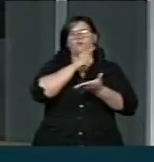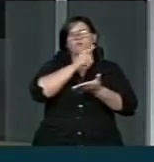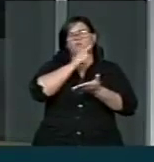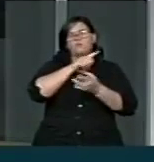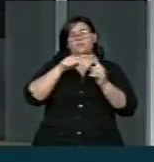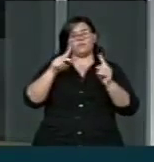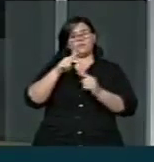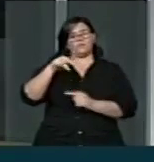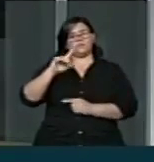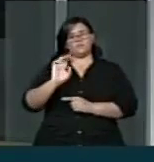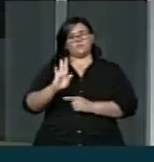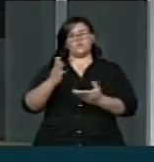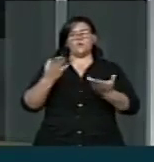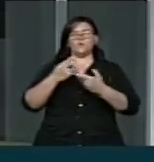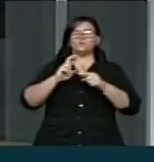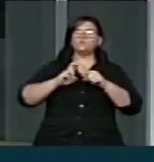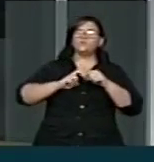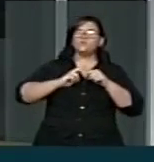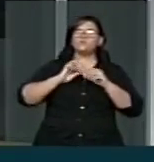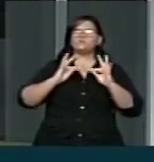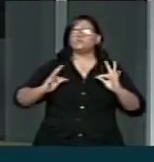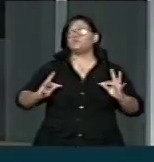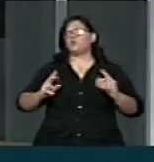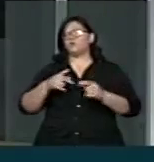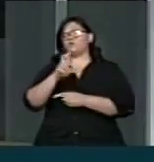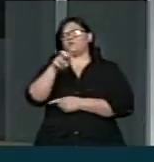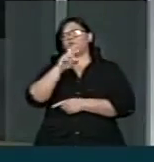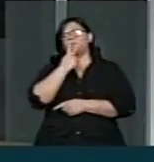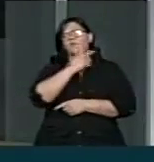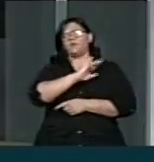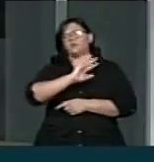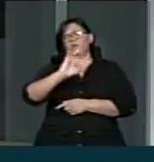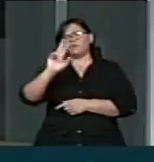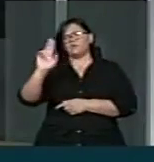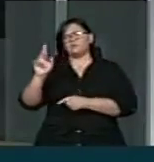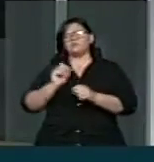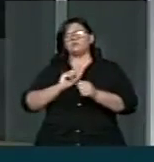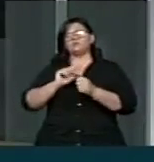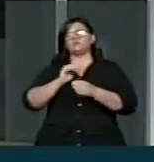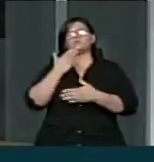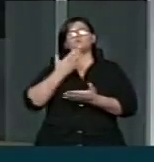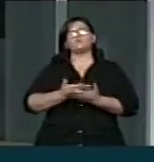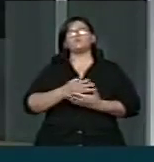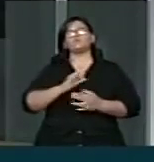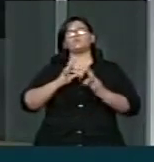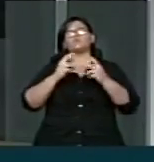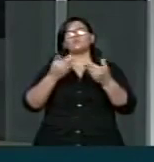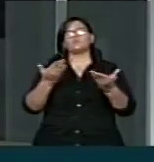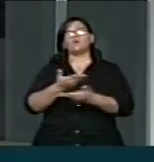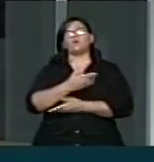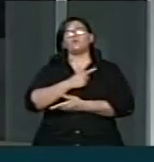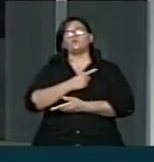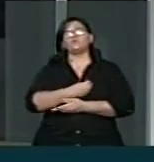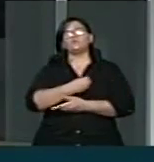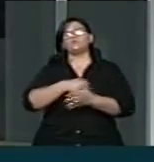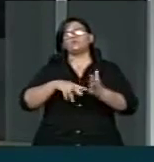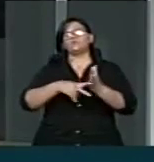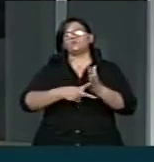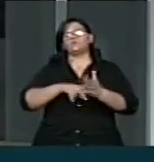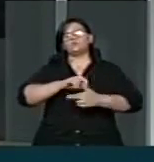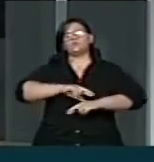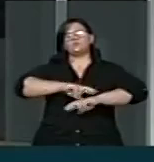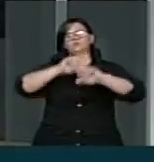PMDB, por todas essas razões, acredita que a presente homenagem possui significados múltiplos.